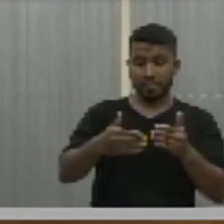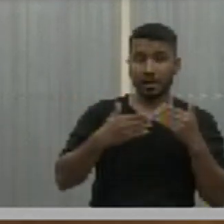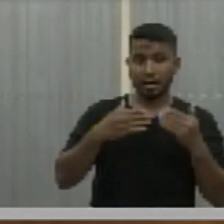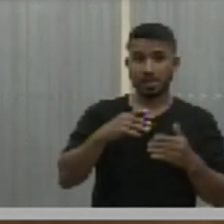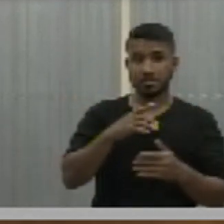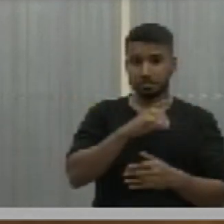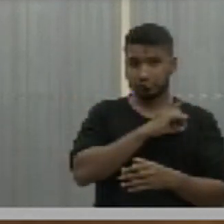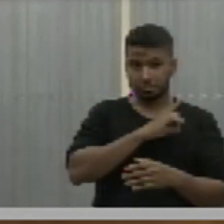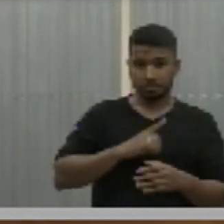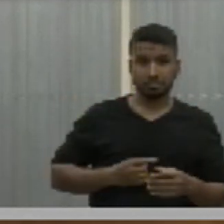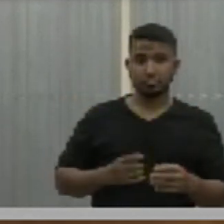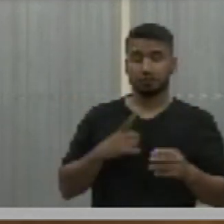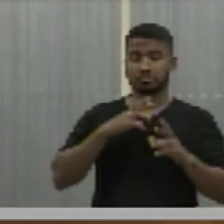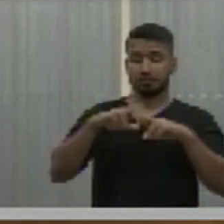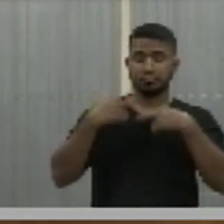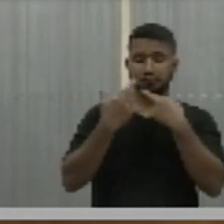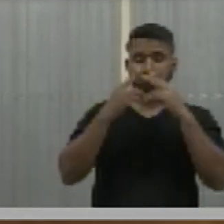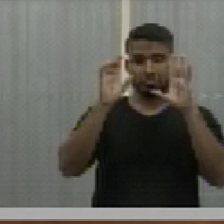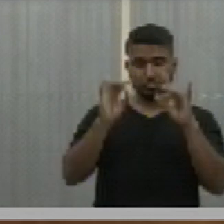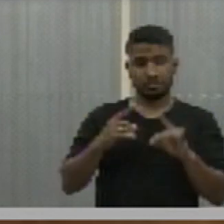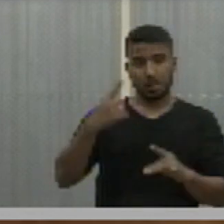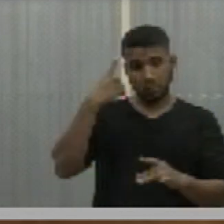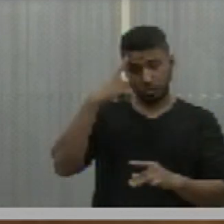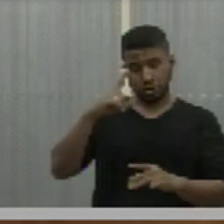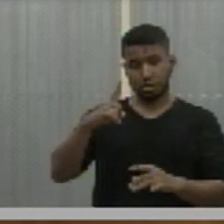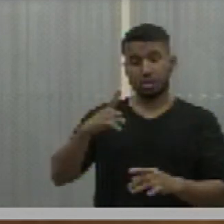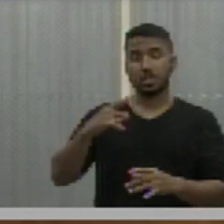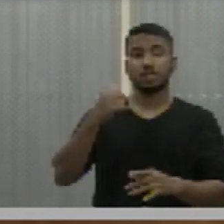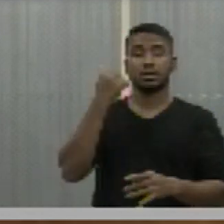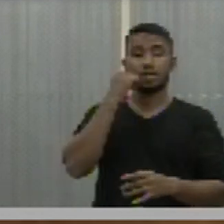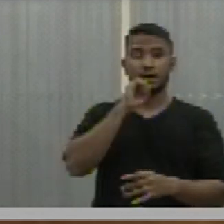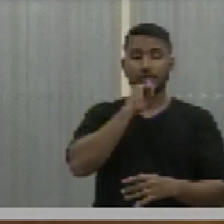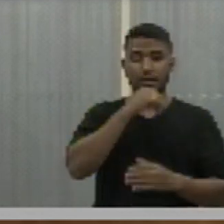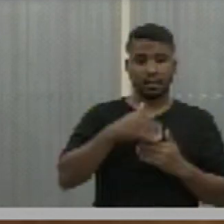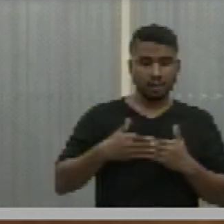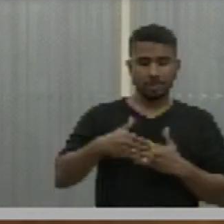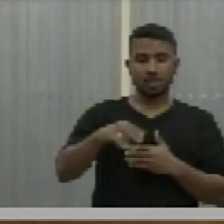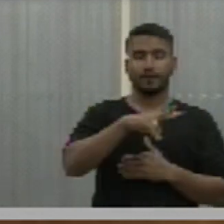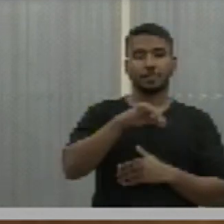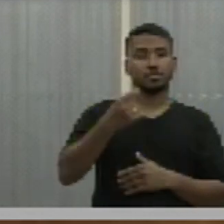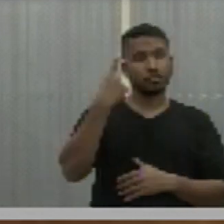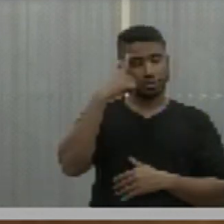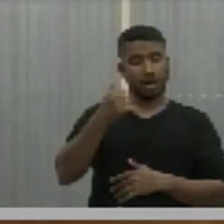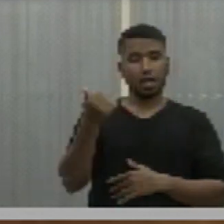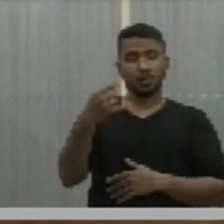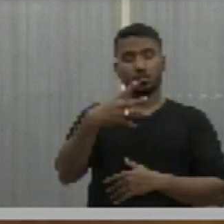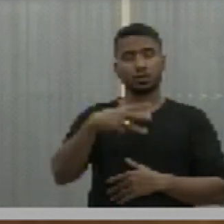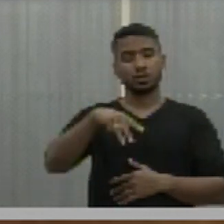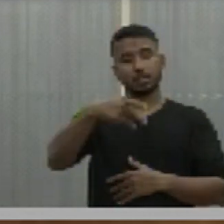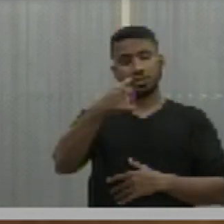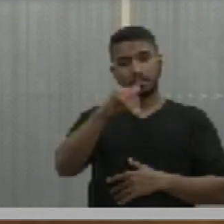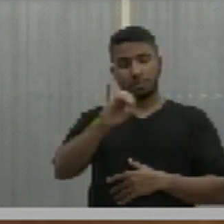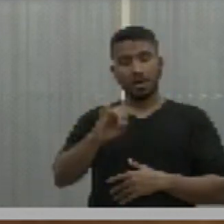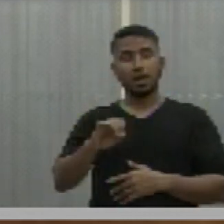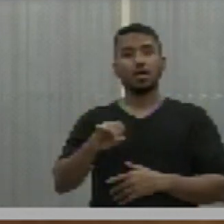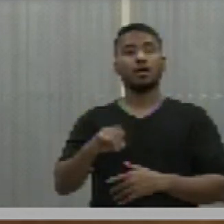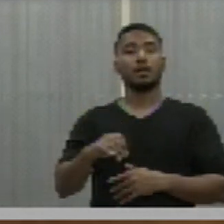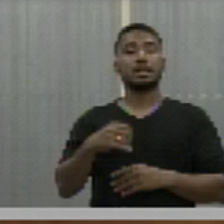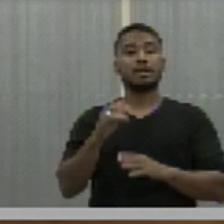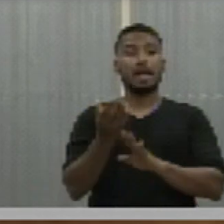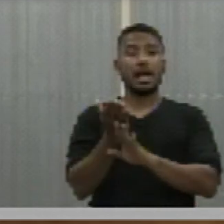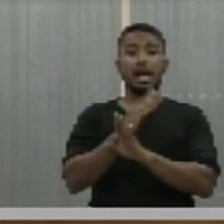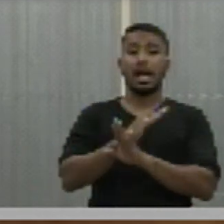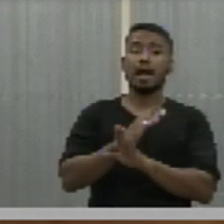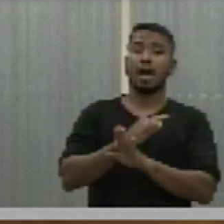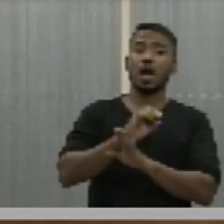Eu queria a realização da sessão solente pela passagem do Dia das Mães, que neste ano será comemorada no dia 14 de maio, a ser realizada na semana que é ter sede, dia